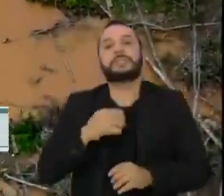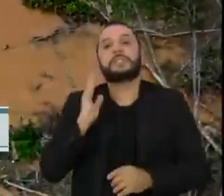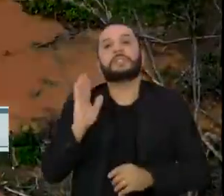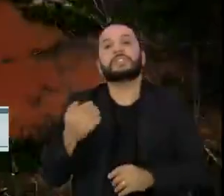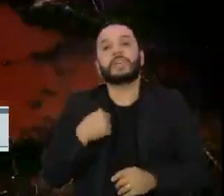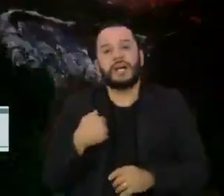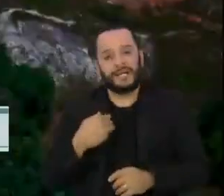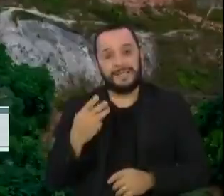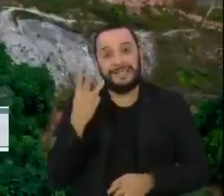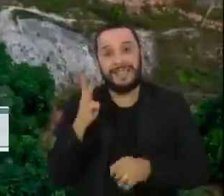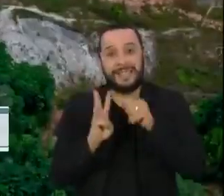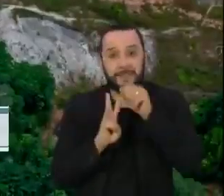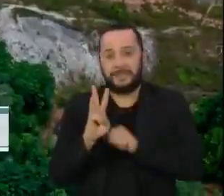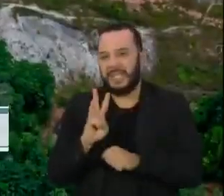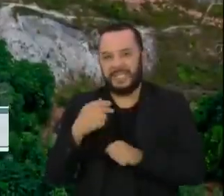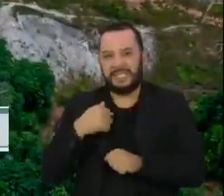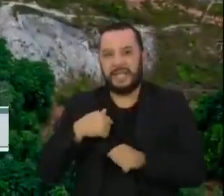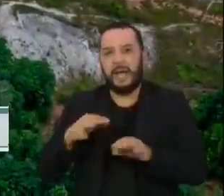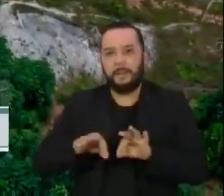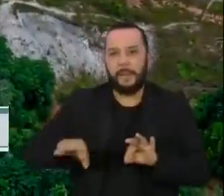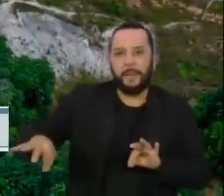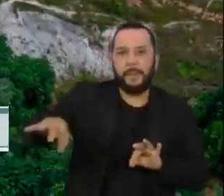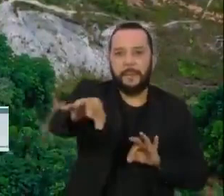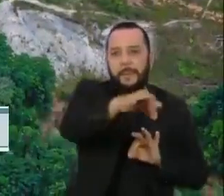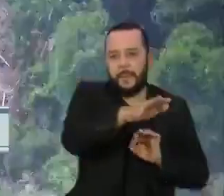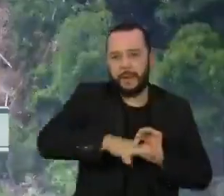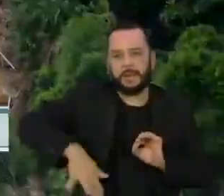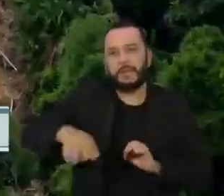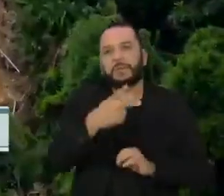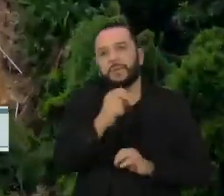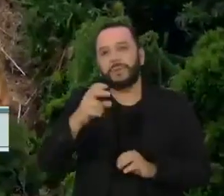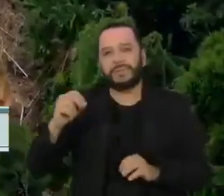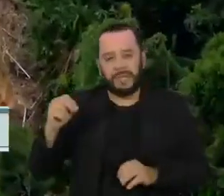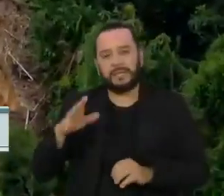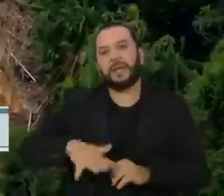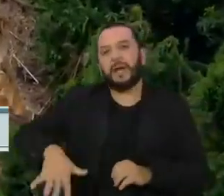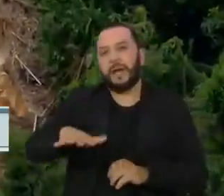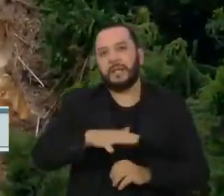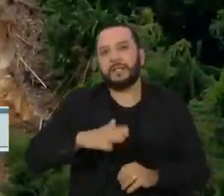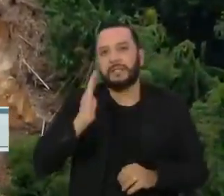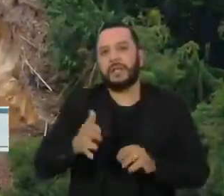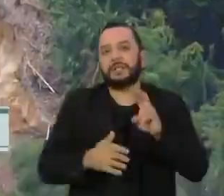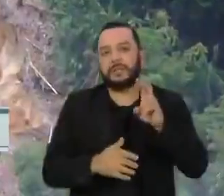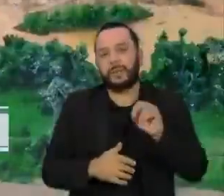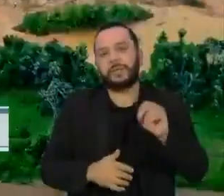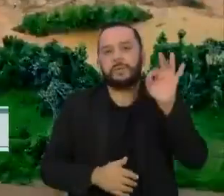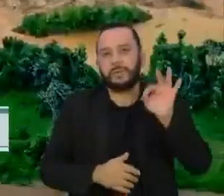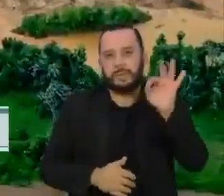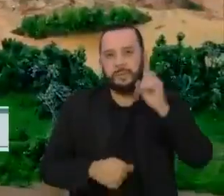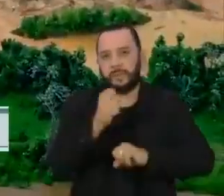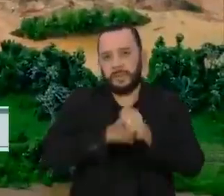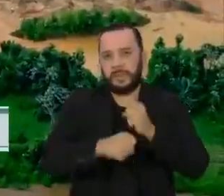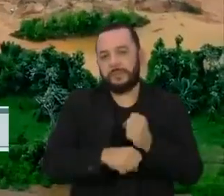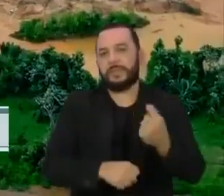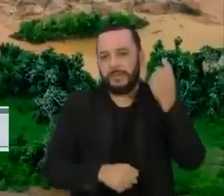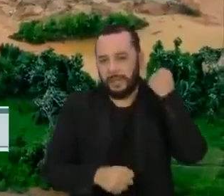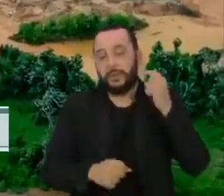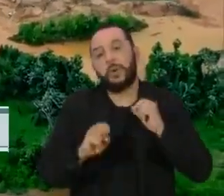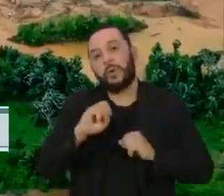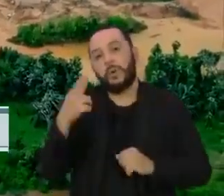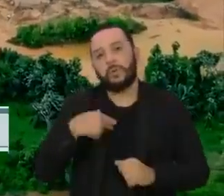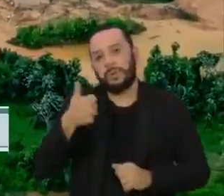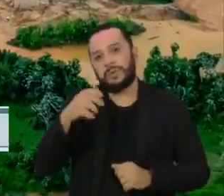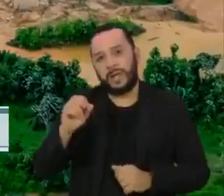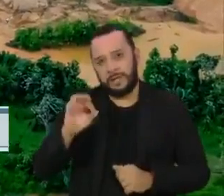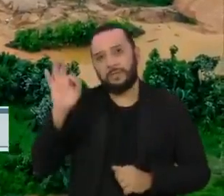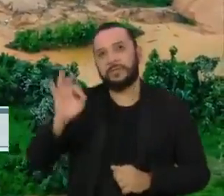foi de 200 hectares, quase metade de todo o ano passado, ou cerca de 10% de tudo